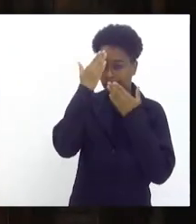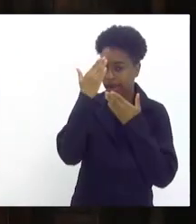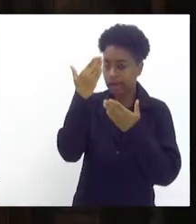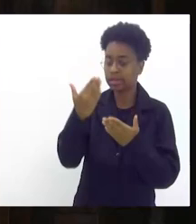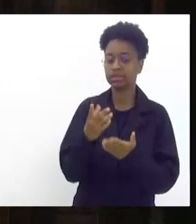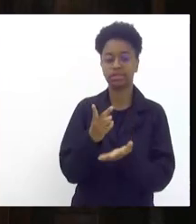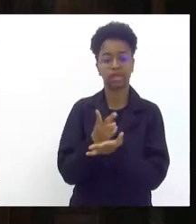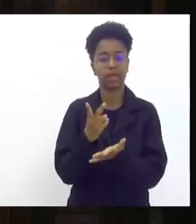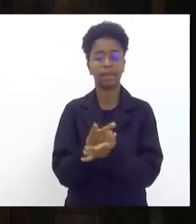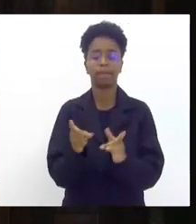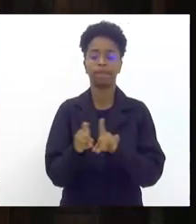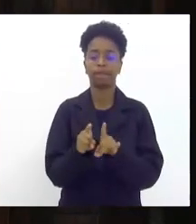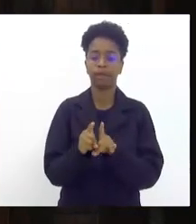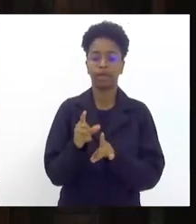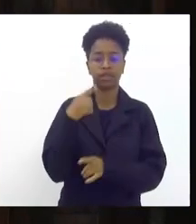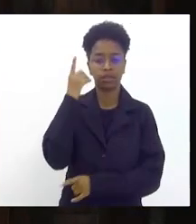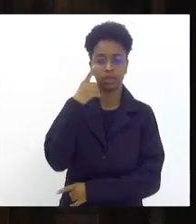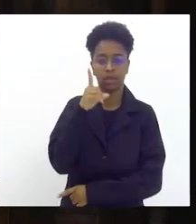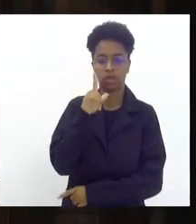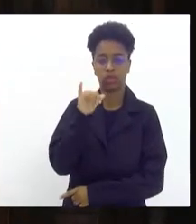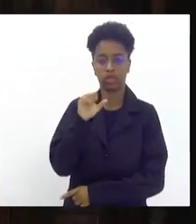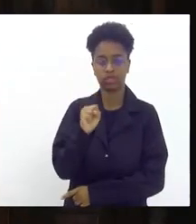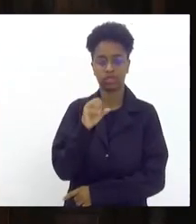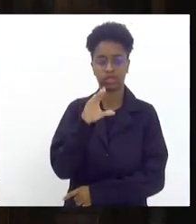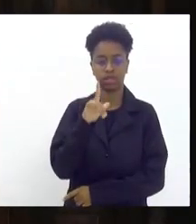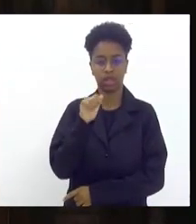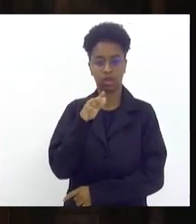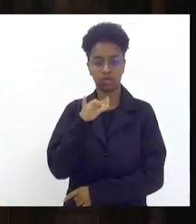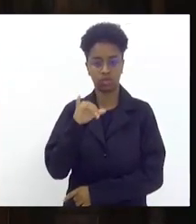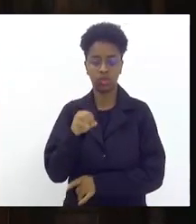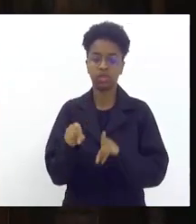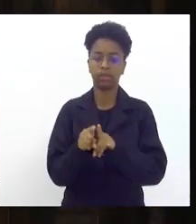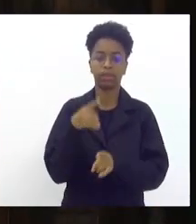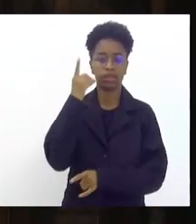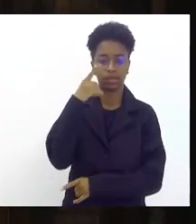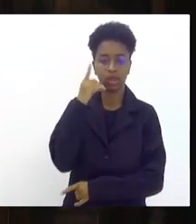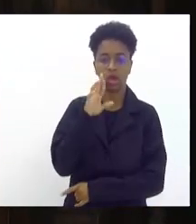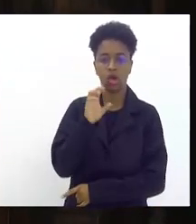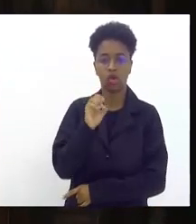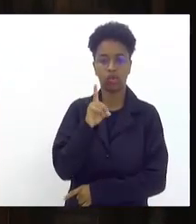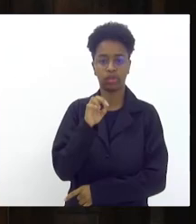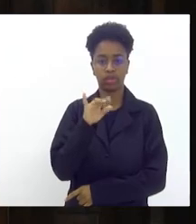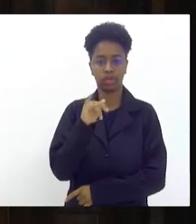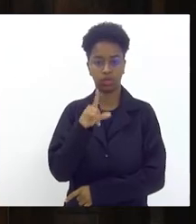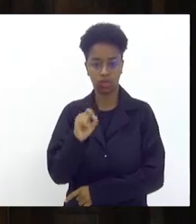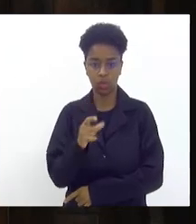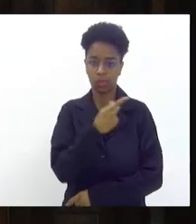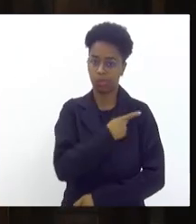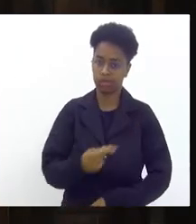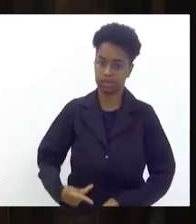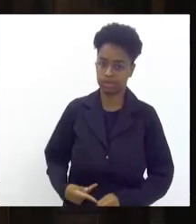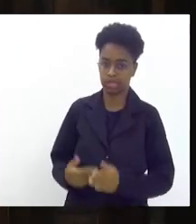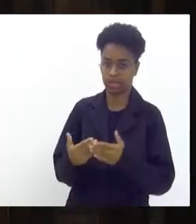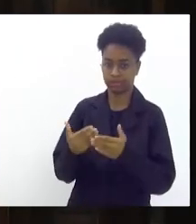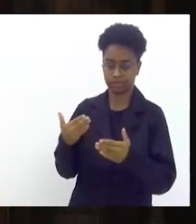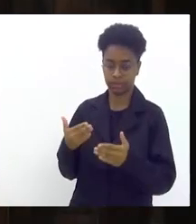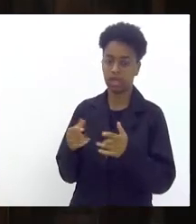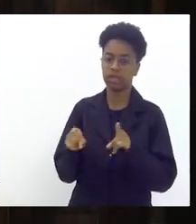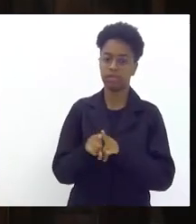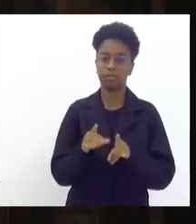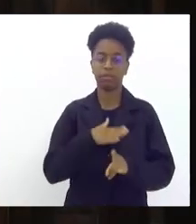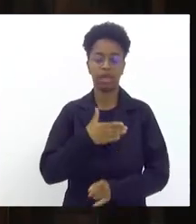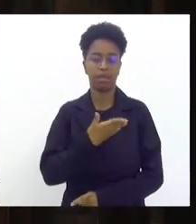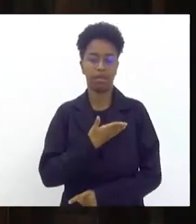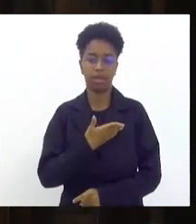deputado Luiz Cláudio ao deputado Rodrigo Amorim que aqui presidiu a sessão até então a minha companheira de